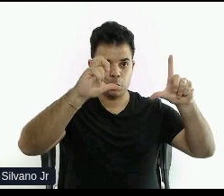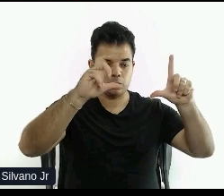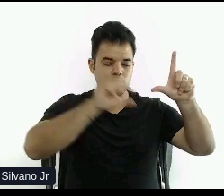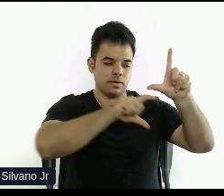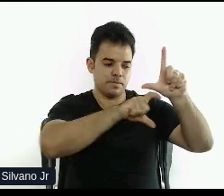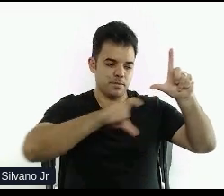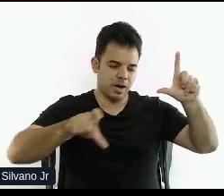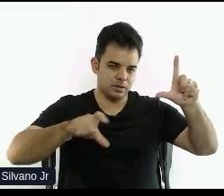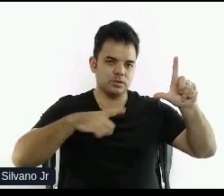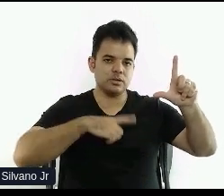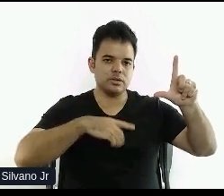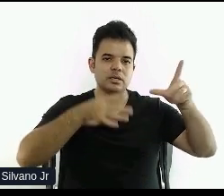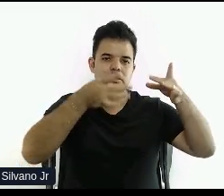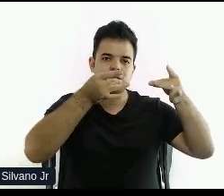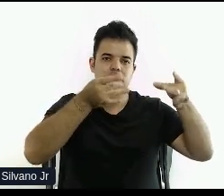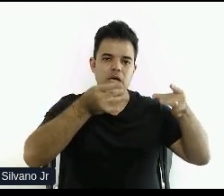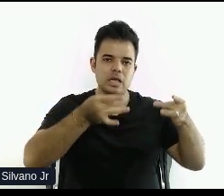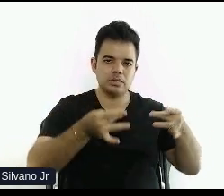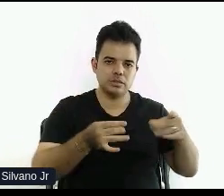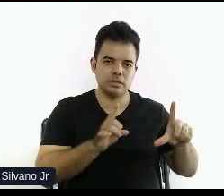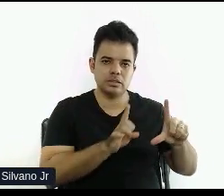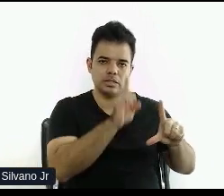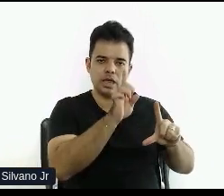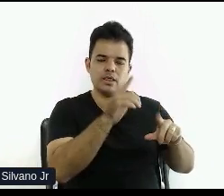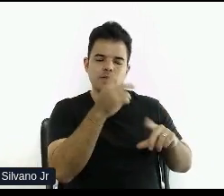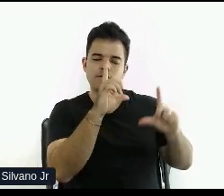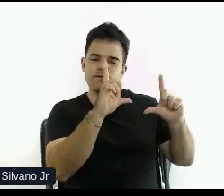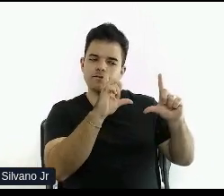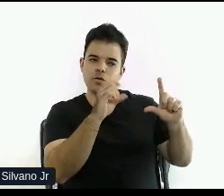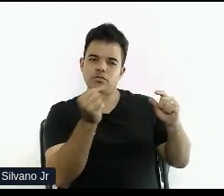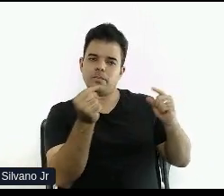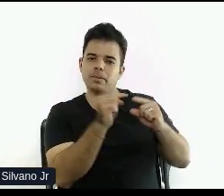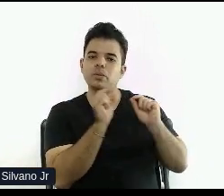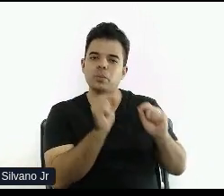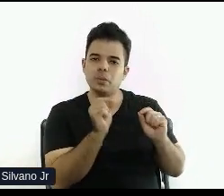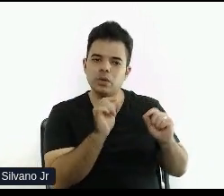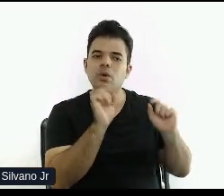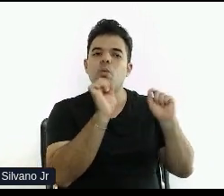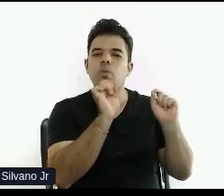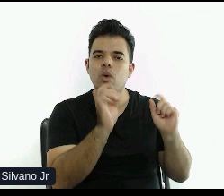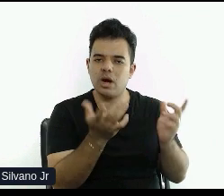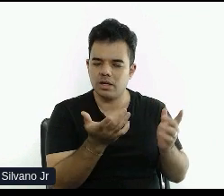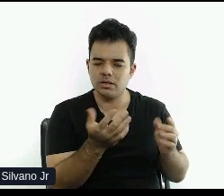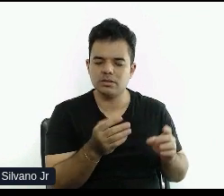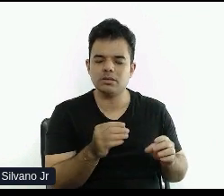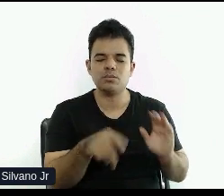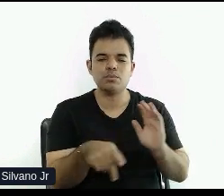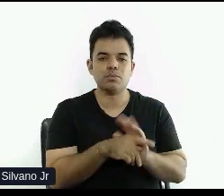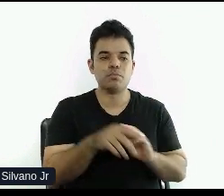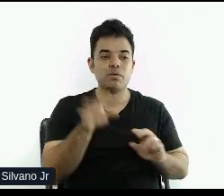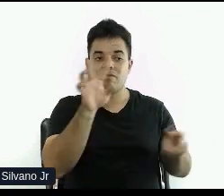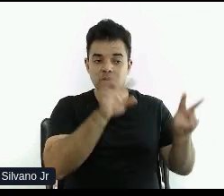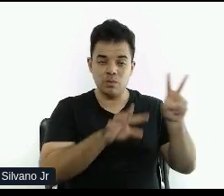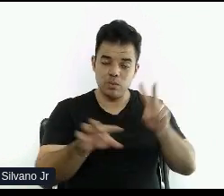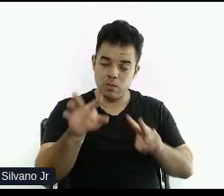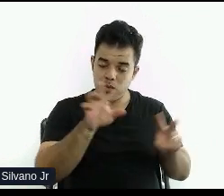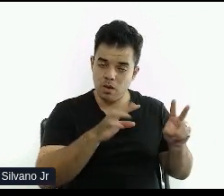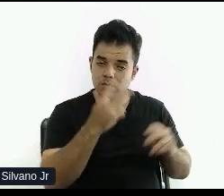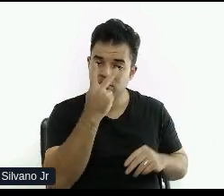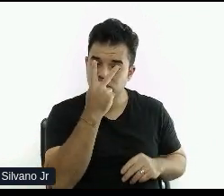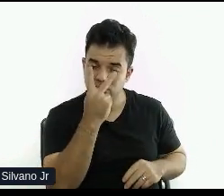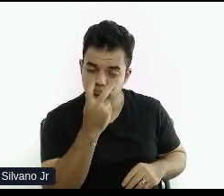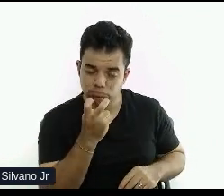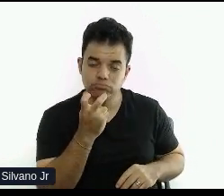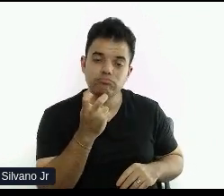Isso é um recurso que ajuda, né? Possibilita ali o entendimento de pessoas com deficiência visual, né? Pessoas cegas que